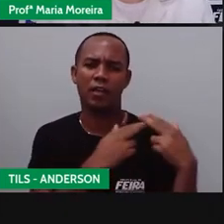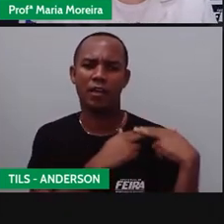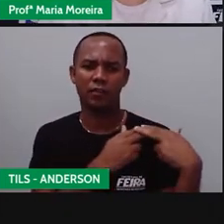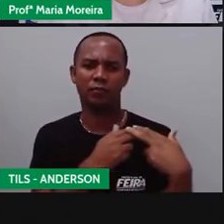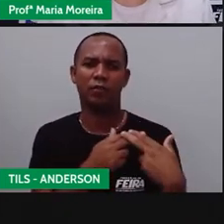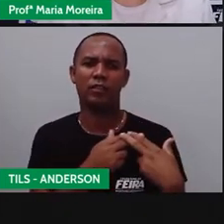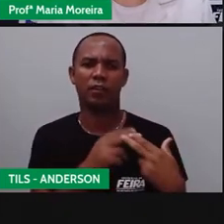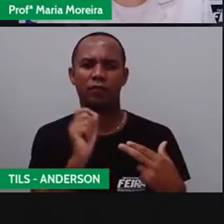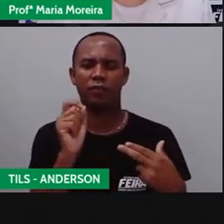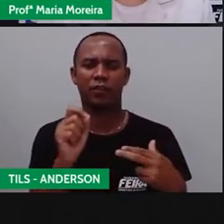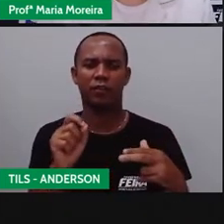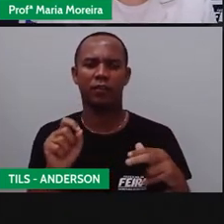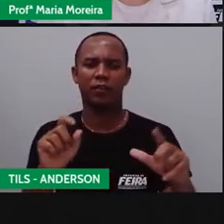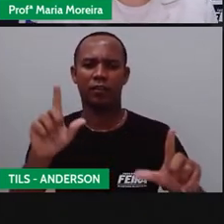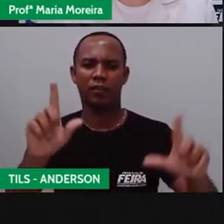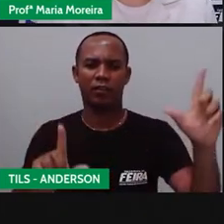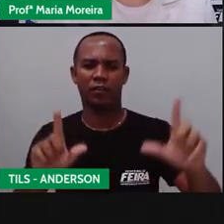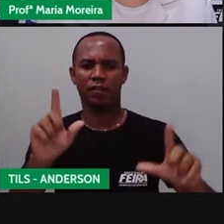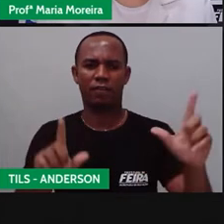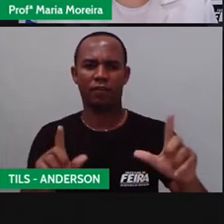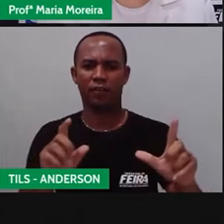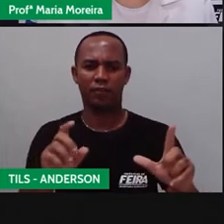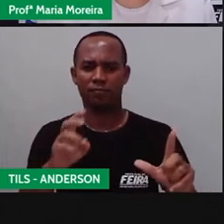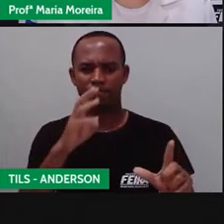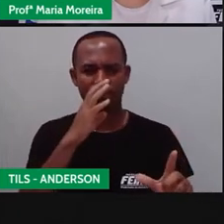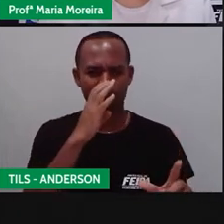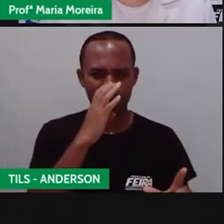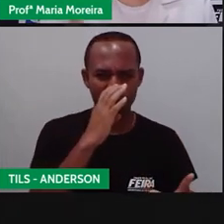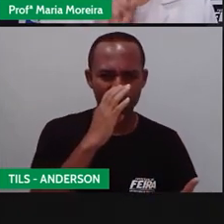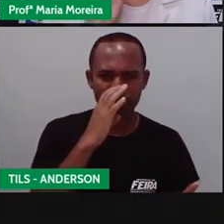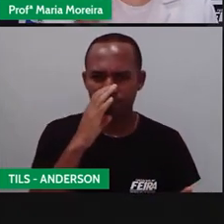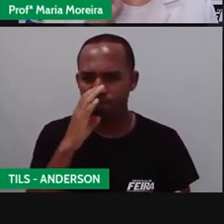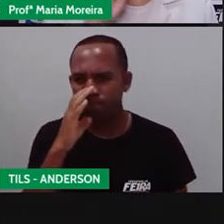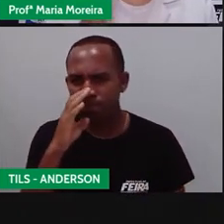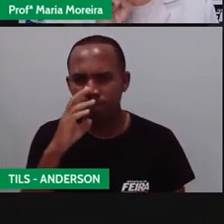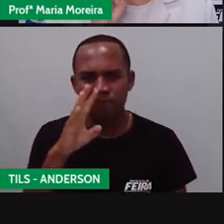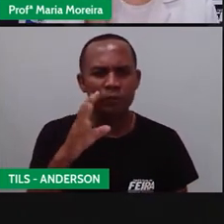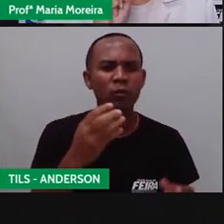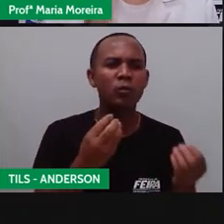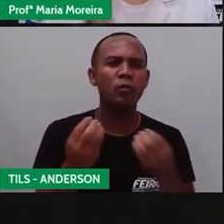exemplo, para assistir TV no turno oposto à aula. E aí ele diz, ó.